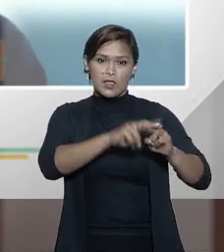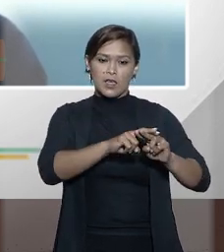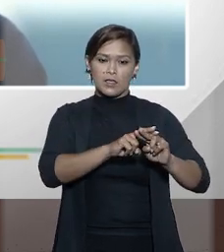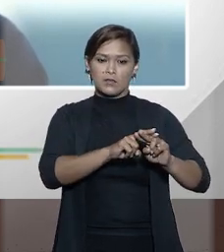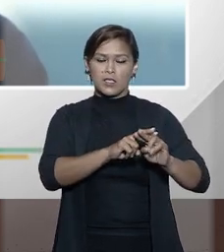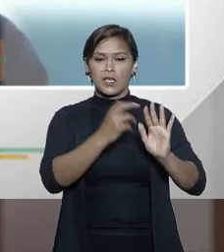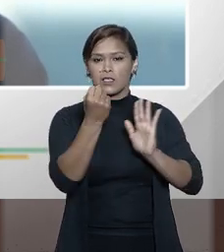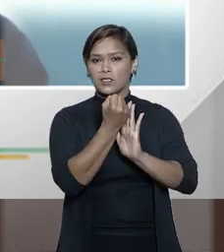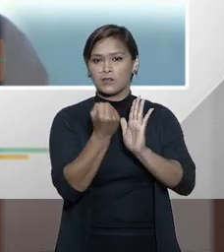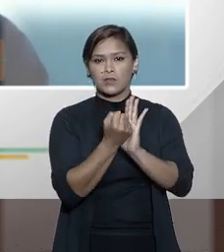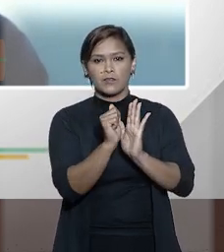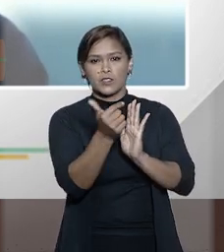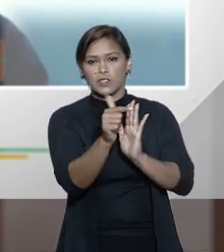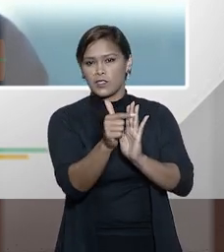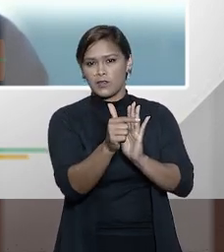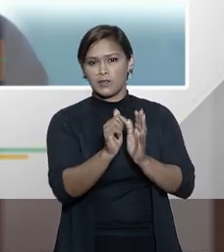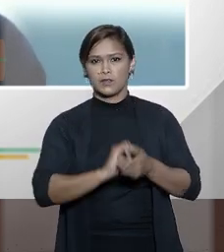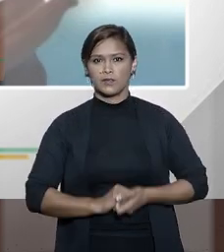essa previsão de homologação